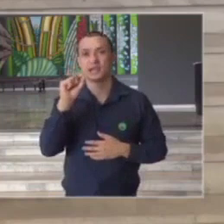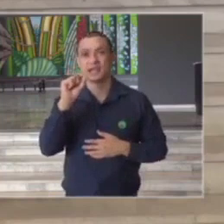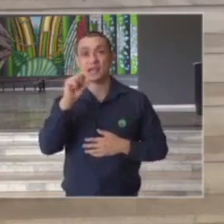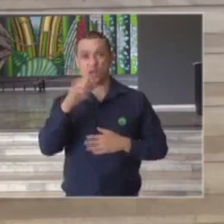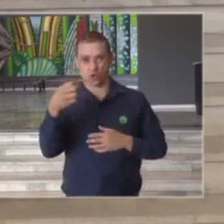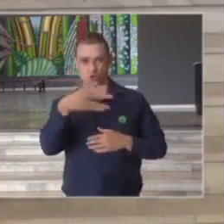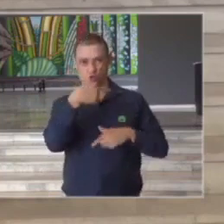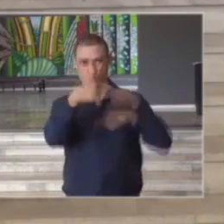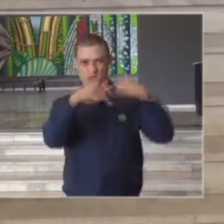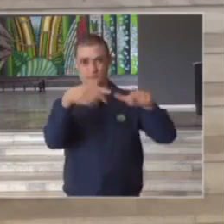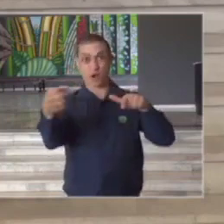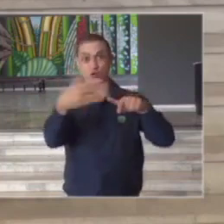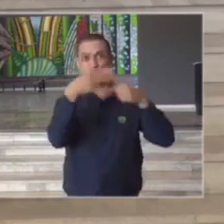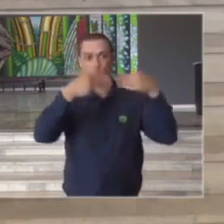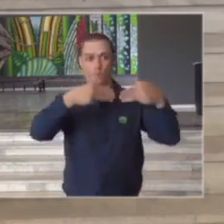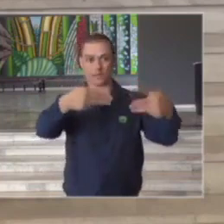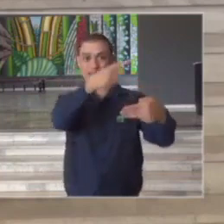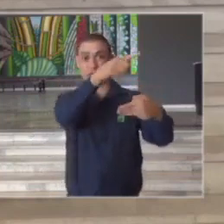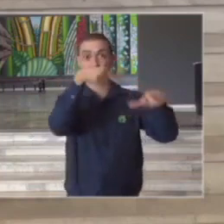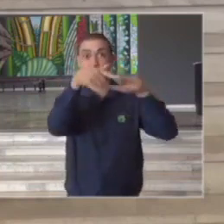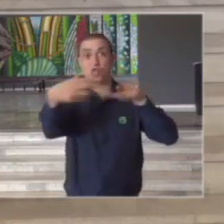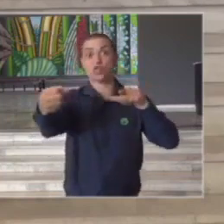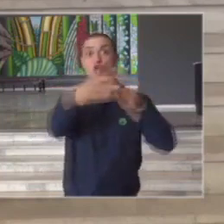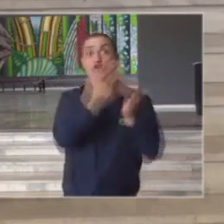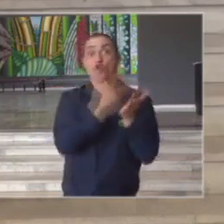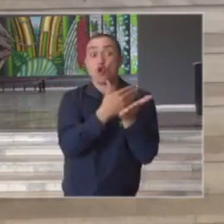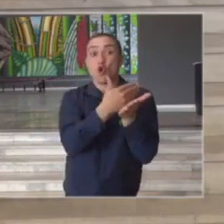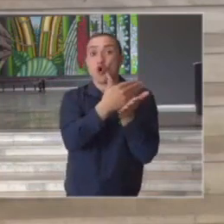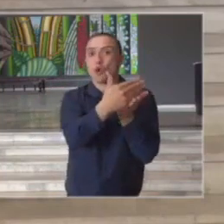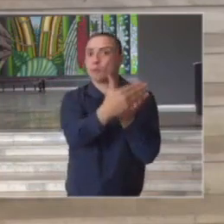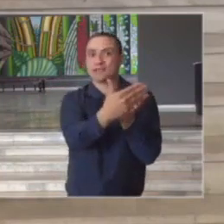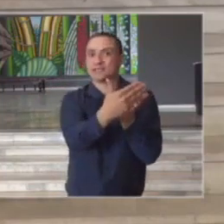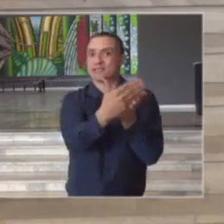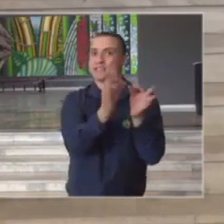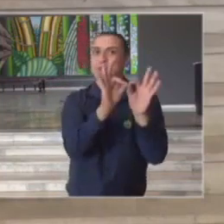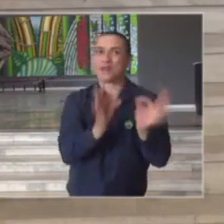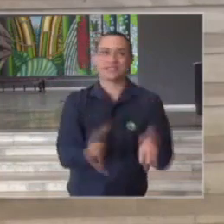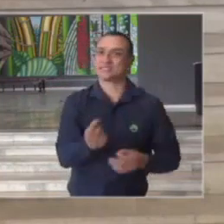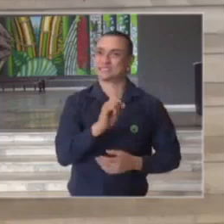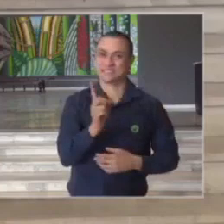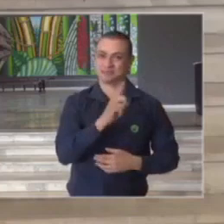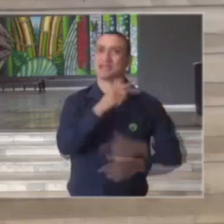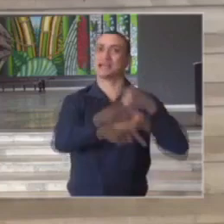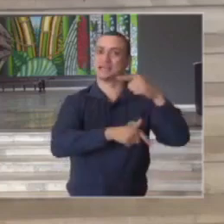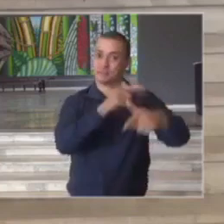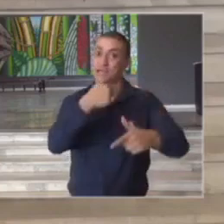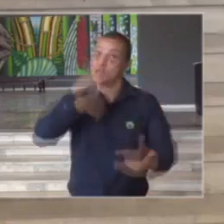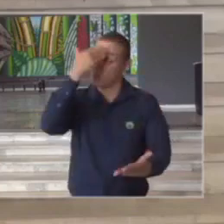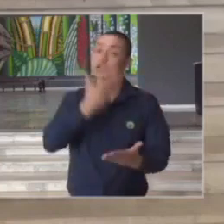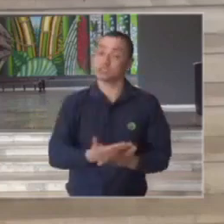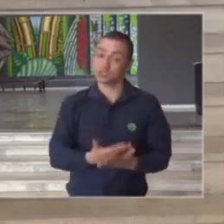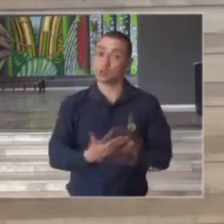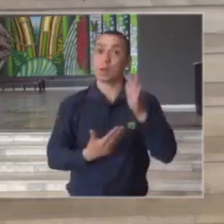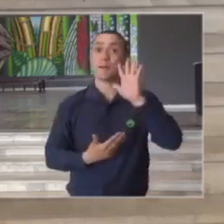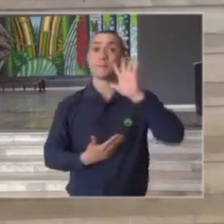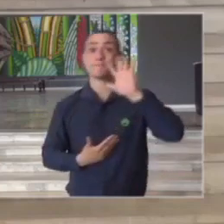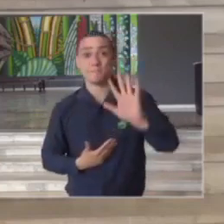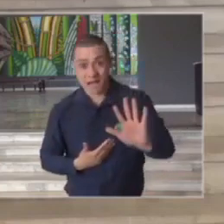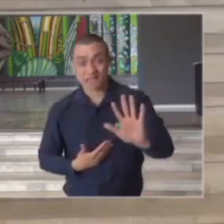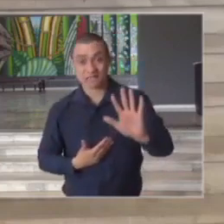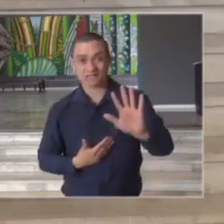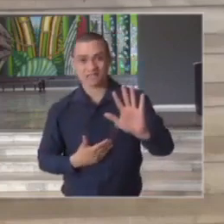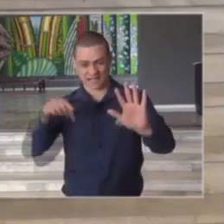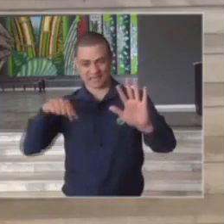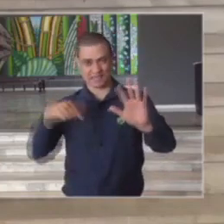iniciar as atividades no ministério não é de pouca monta mas do ponto de vista